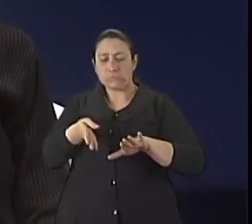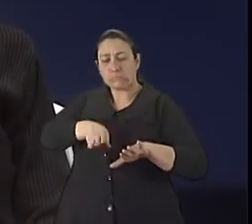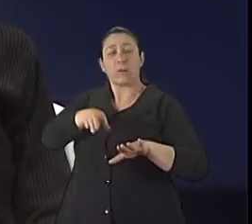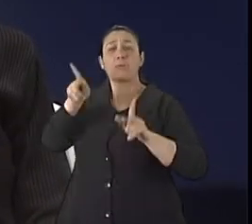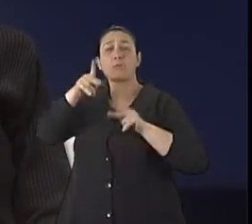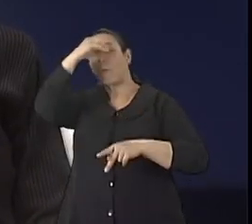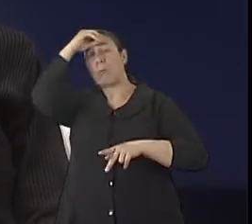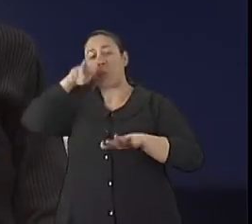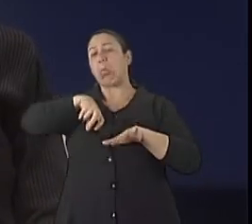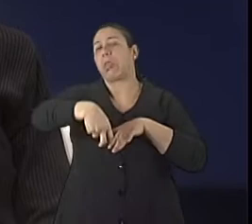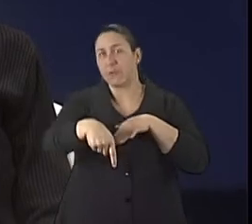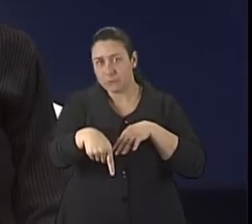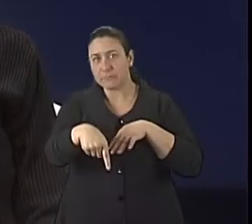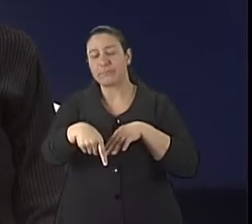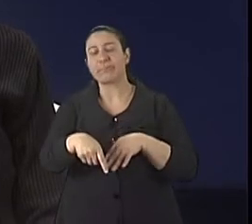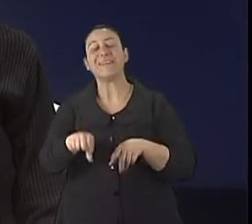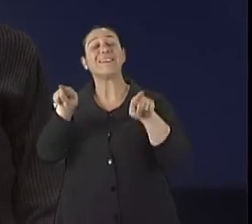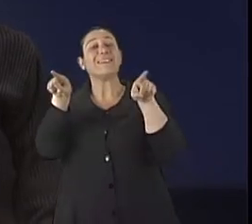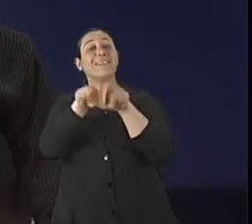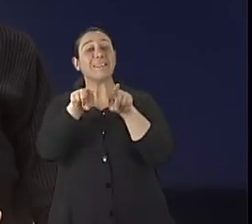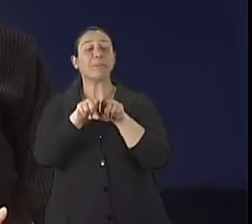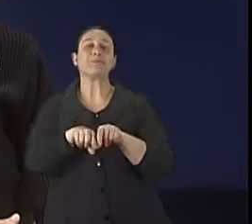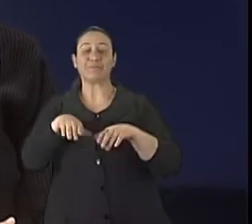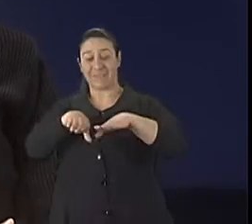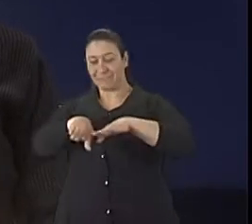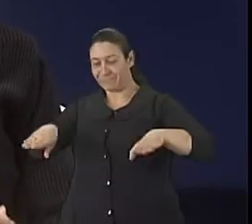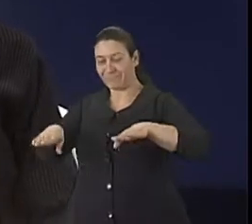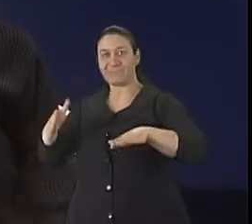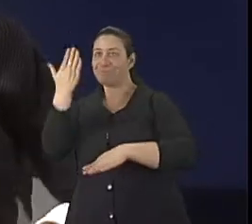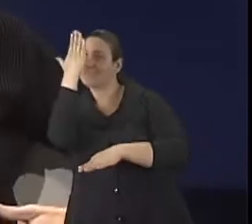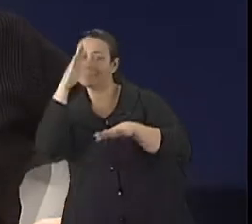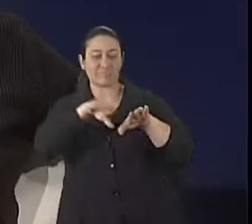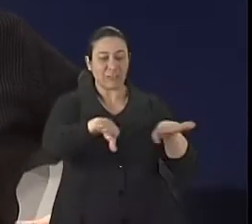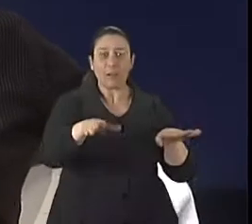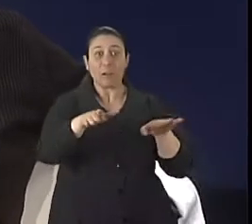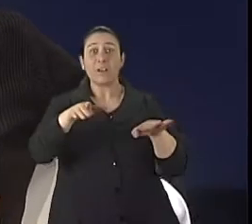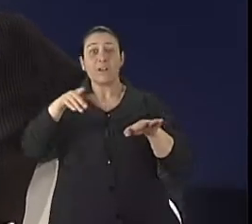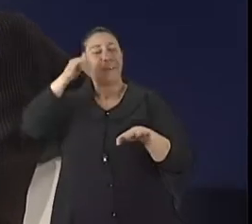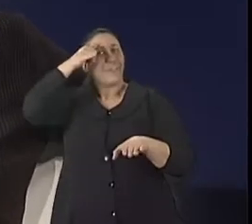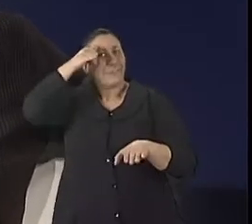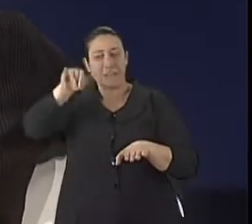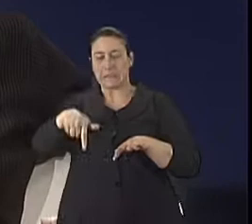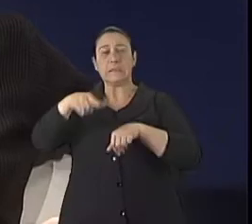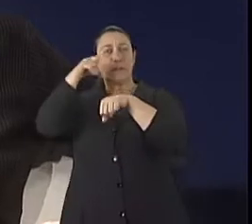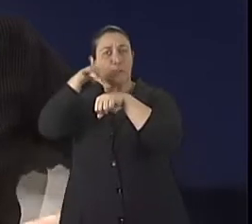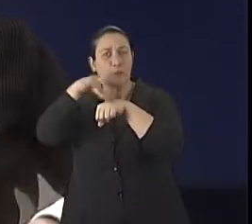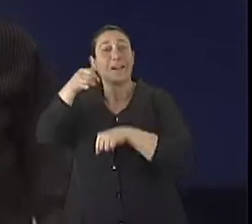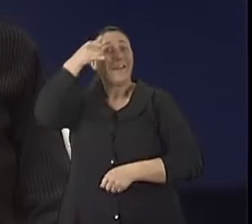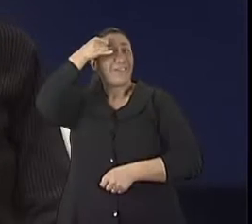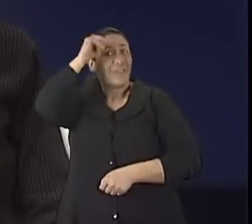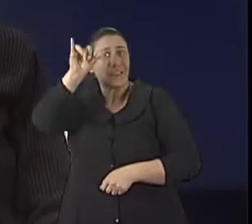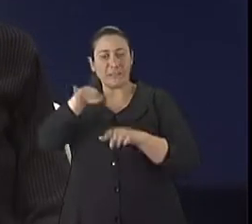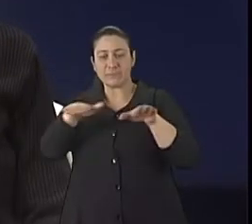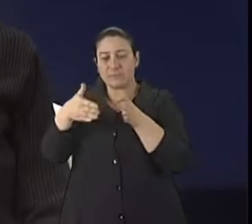A questão de cantos arredondados. Isso é muito importante também. Porque qualquer quina, né? Quina de vidro, cantos de madeira, essa pessoa pode se